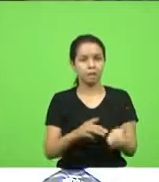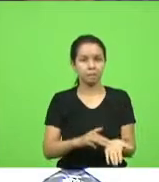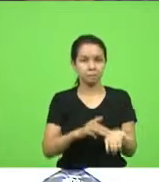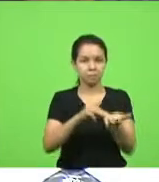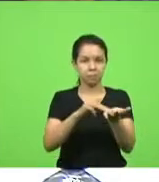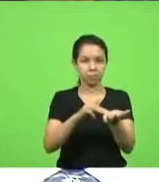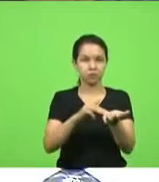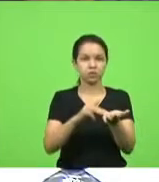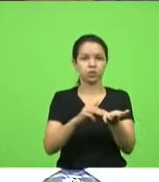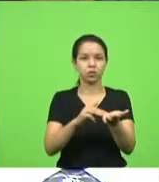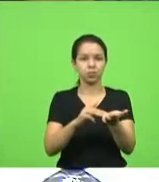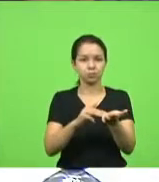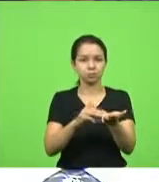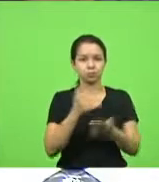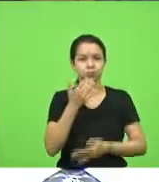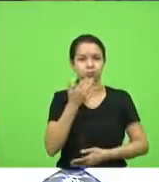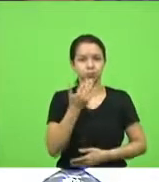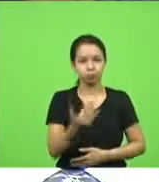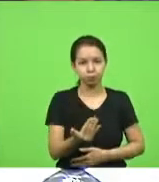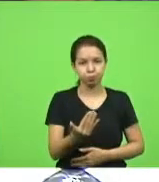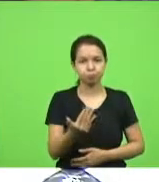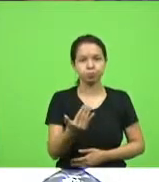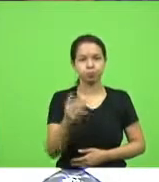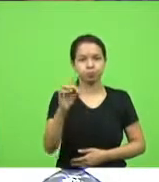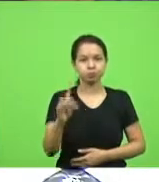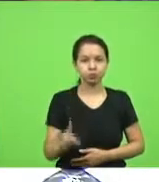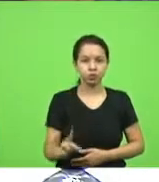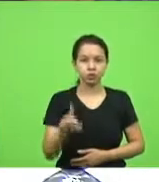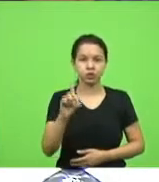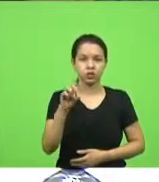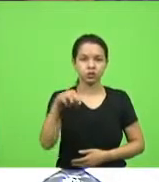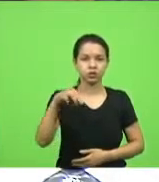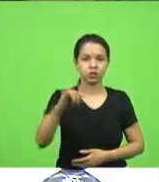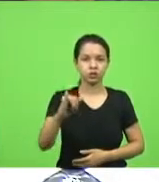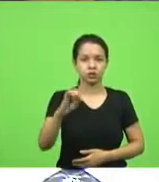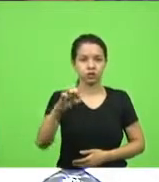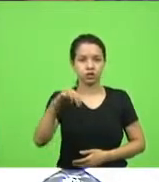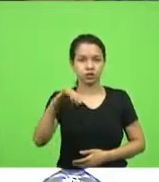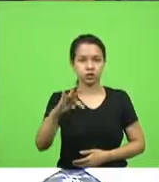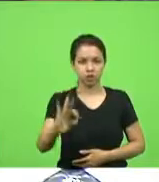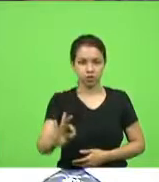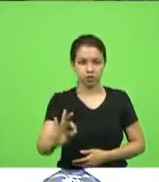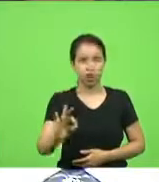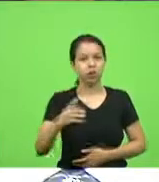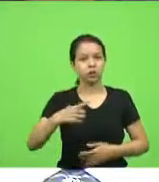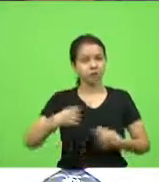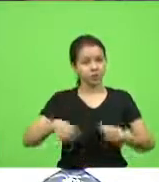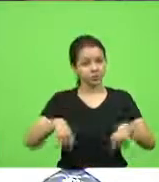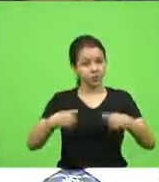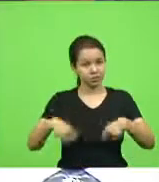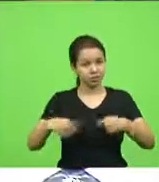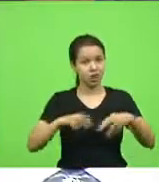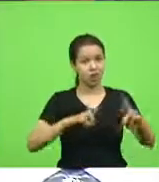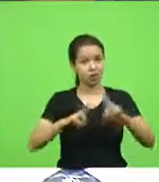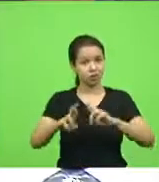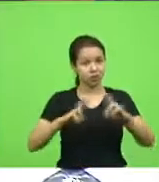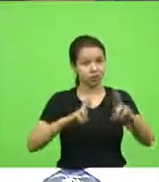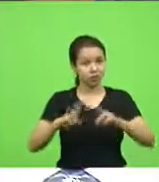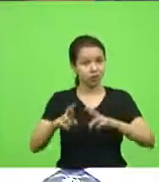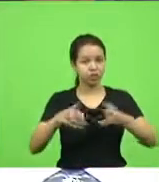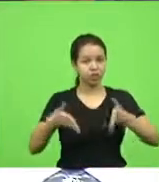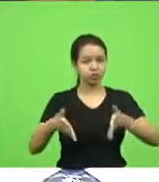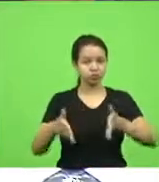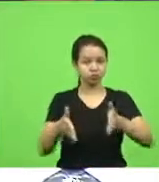de apelo ao diretor do DENIT para que tenhamos nas estradas, rodovias federais,